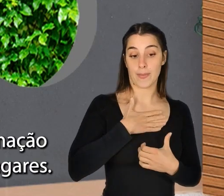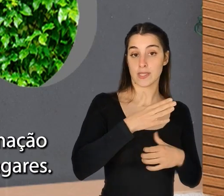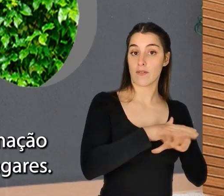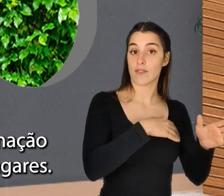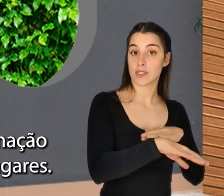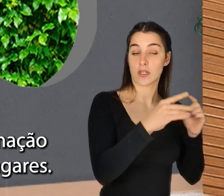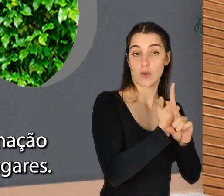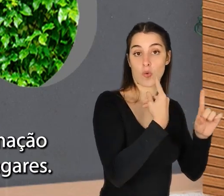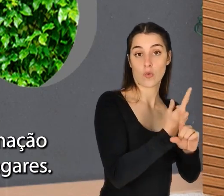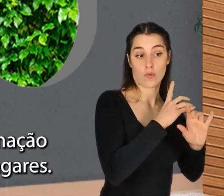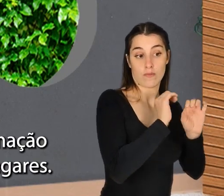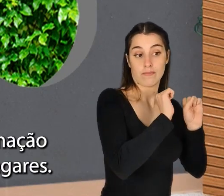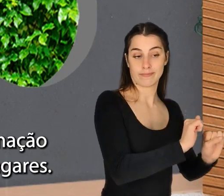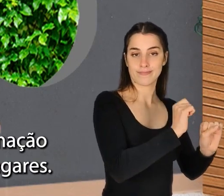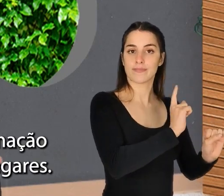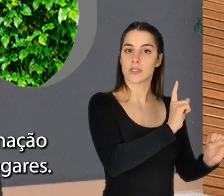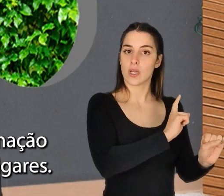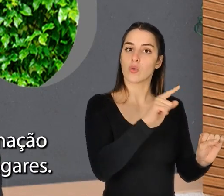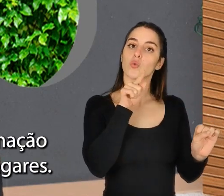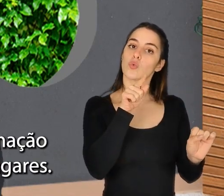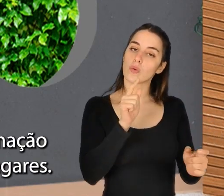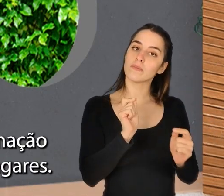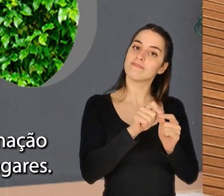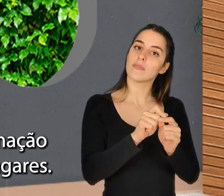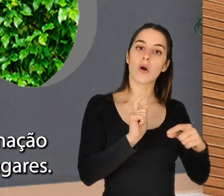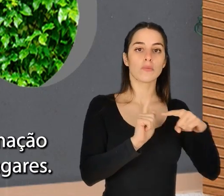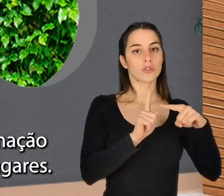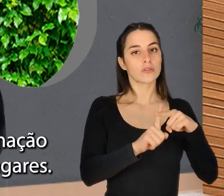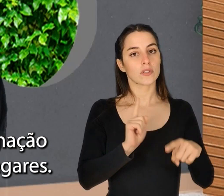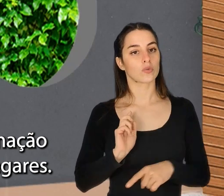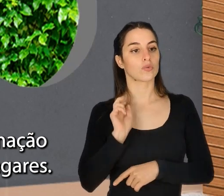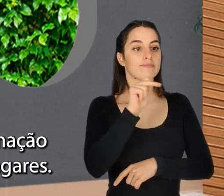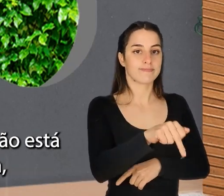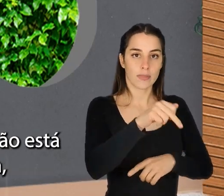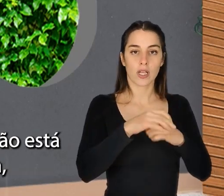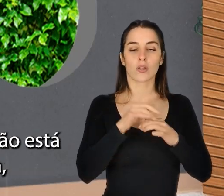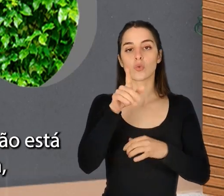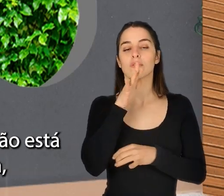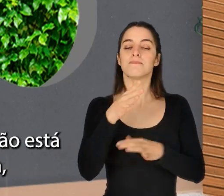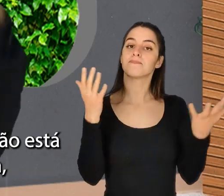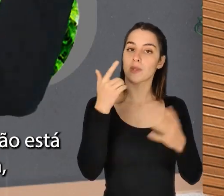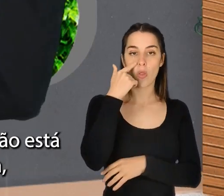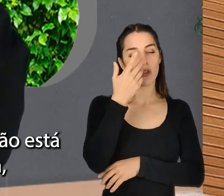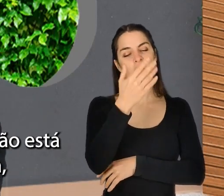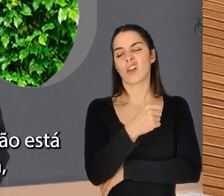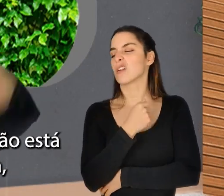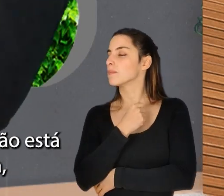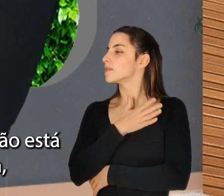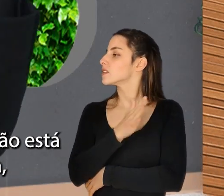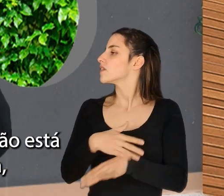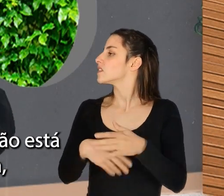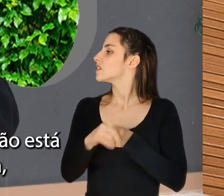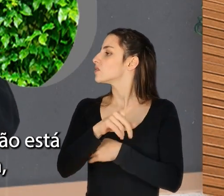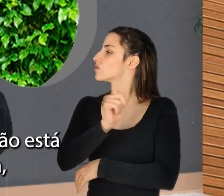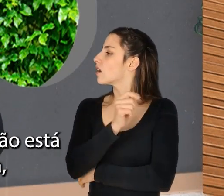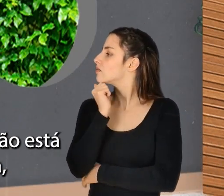está a fazer a parte, tu teres uma aproximação positiva. Não de julgamento, mas chegades. É muito mais fácil tu dizer, epá, a empresa não está a